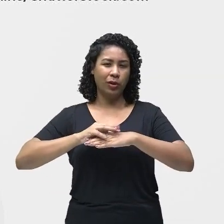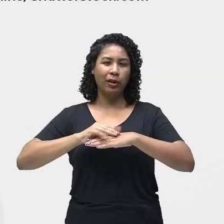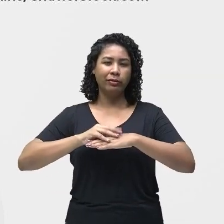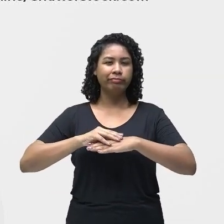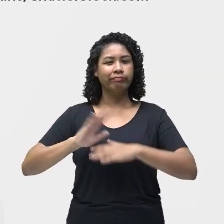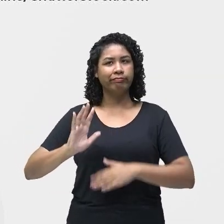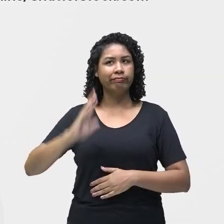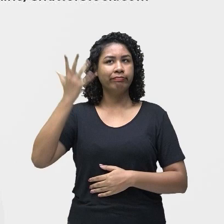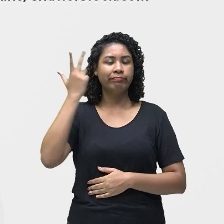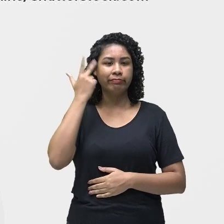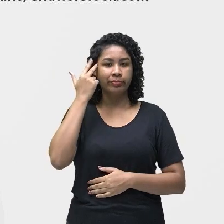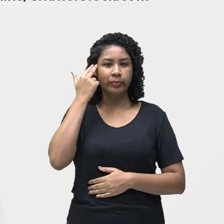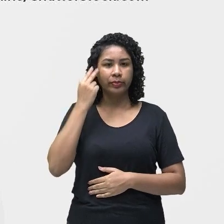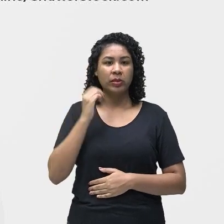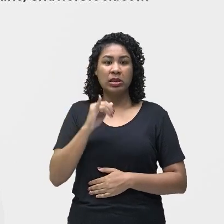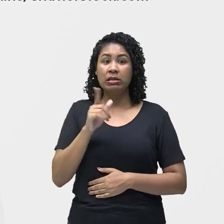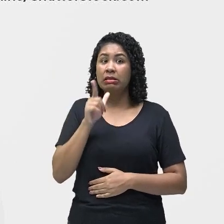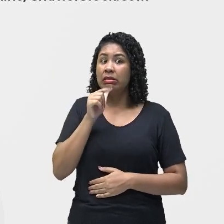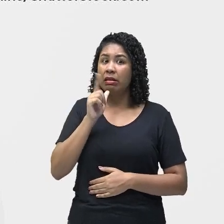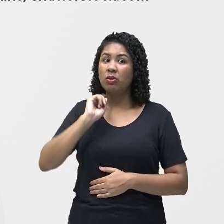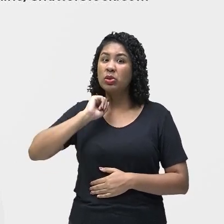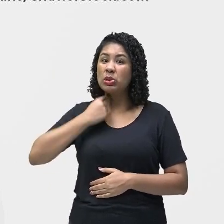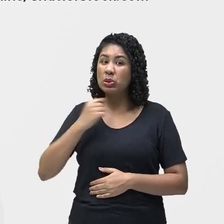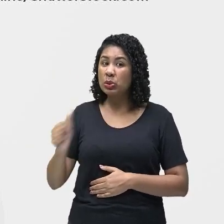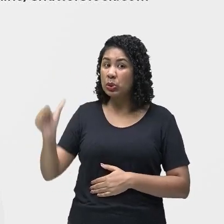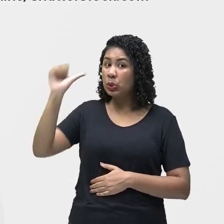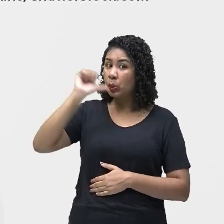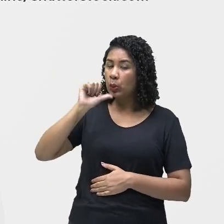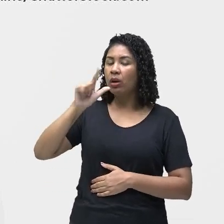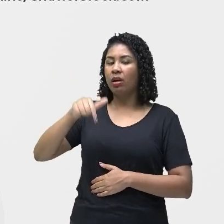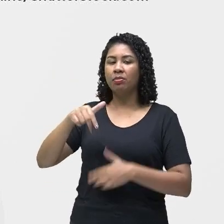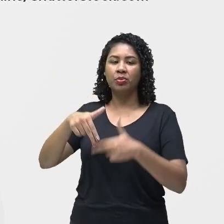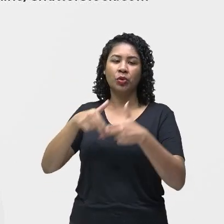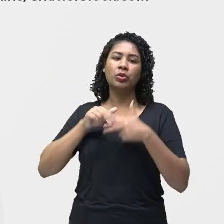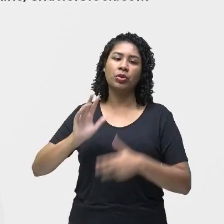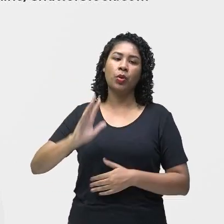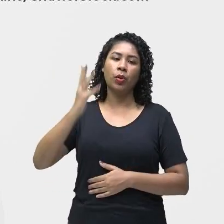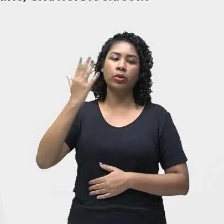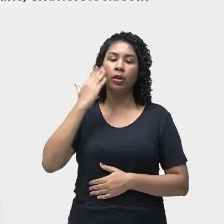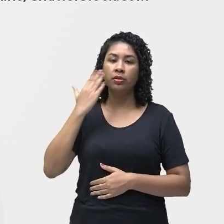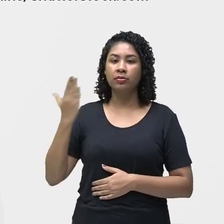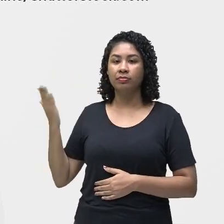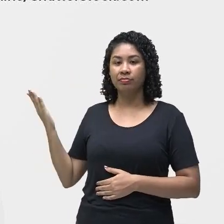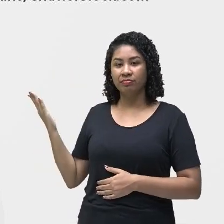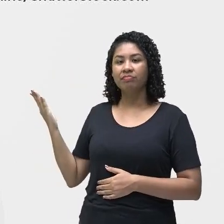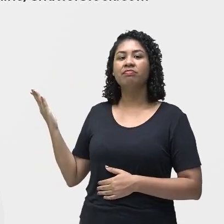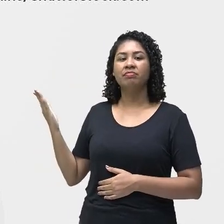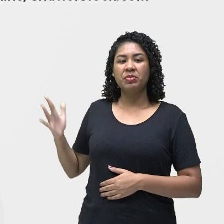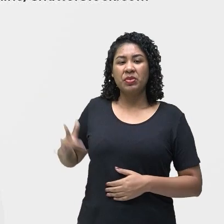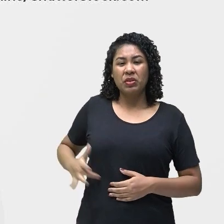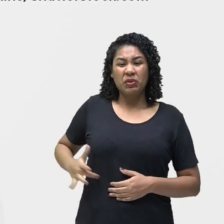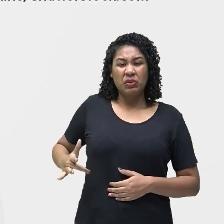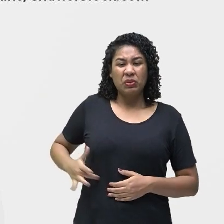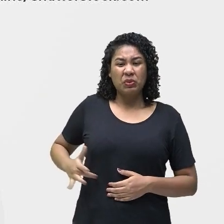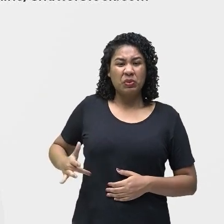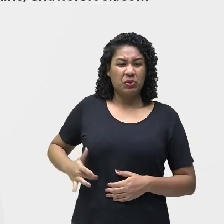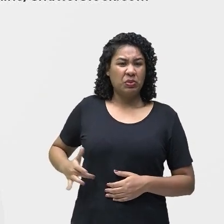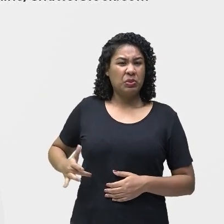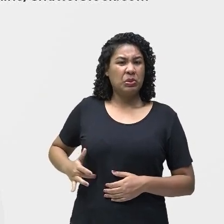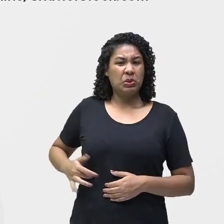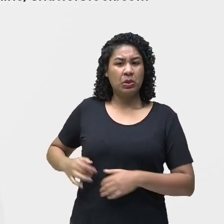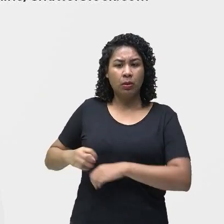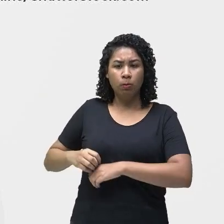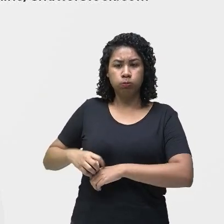com a ingestão de água contaminada, é a hepatite A, que é uma inflamação no fígado, causada por